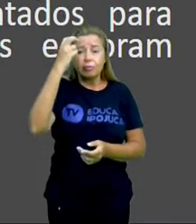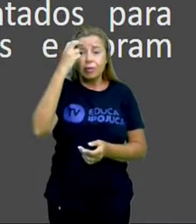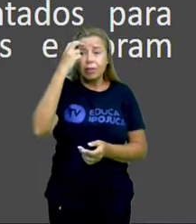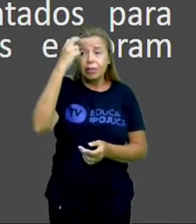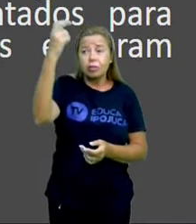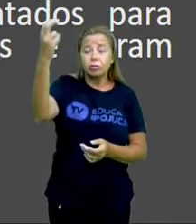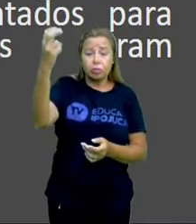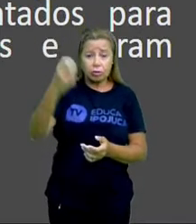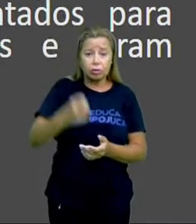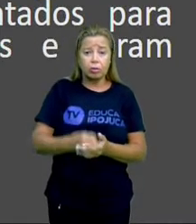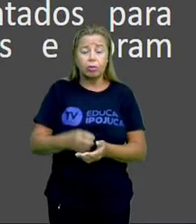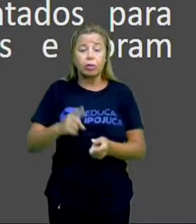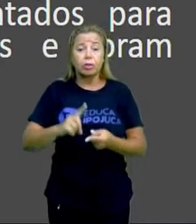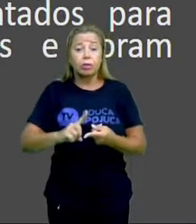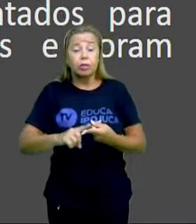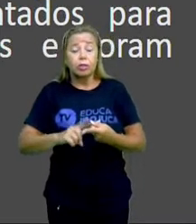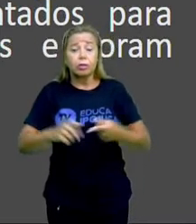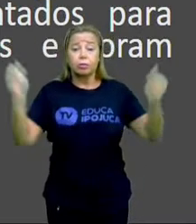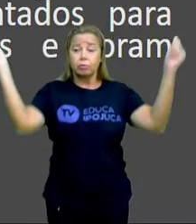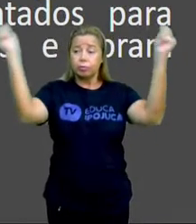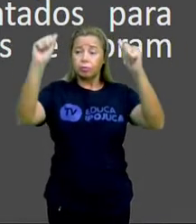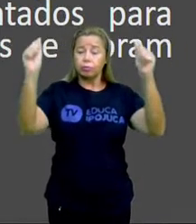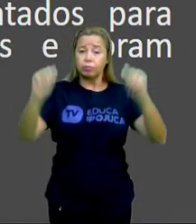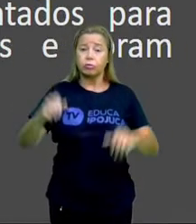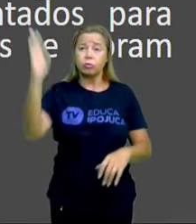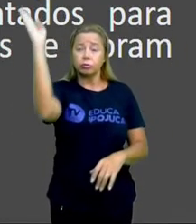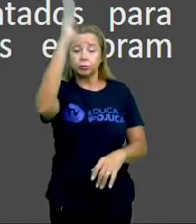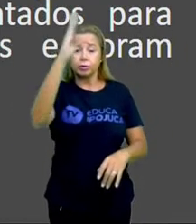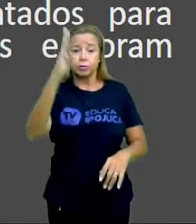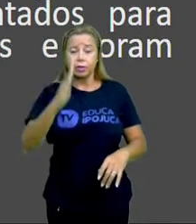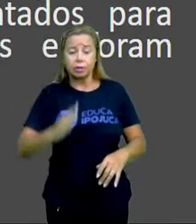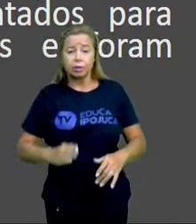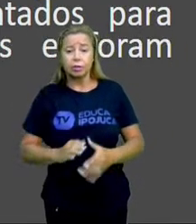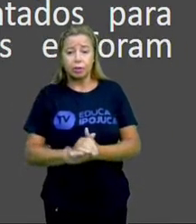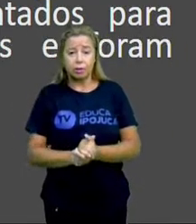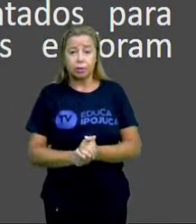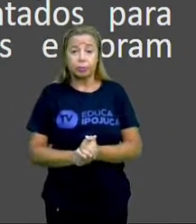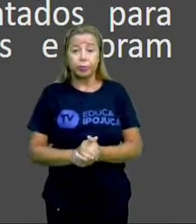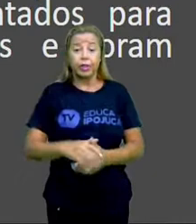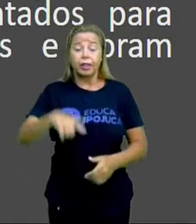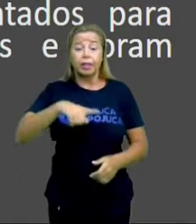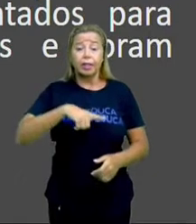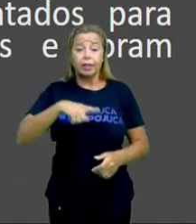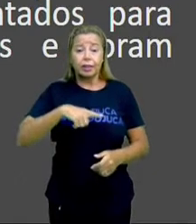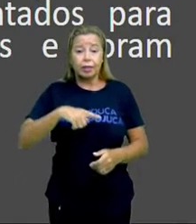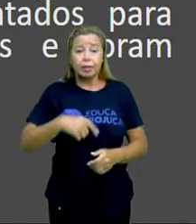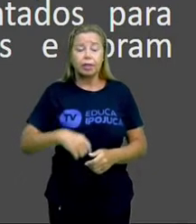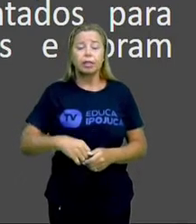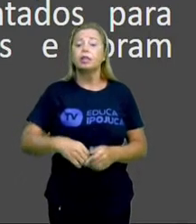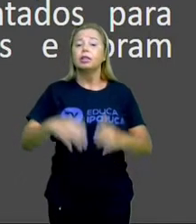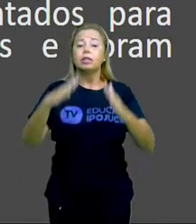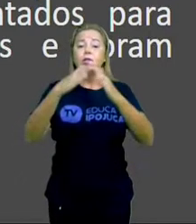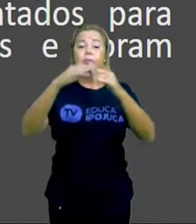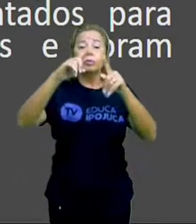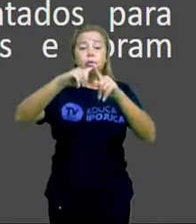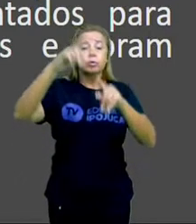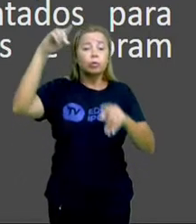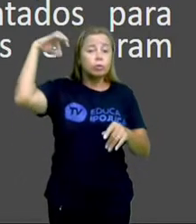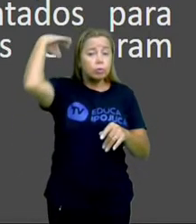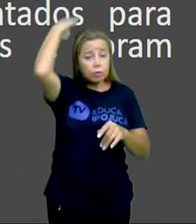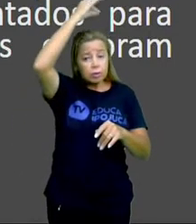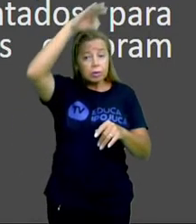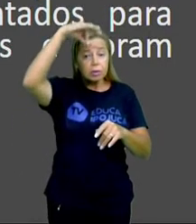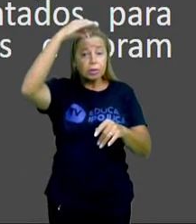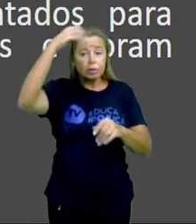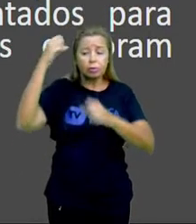Artístico Nacional, que é o IPHAN. Lá se abriga o Santuário do Senhor Santo Cristo, a imagem de